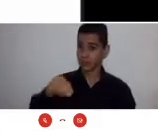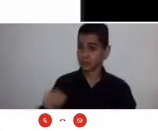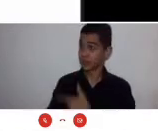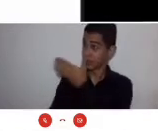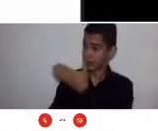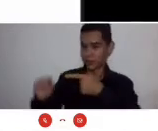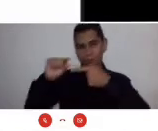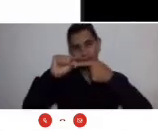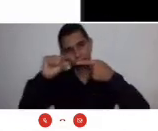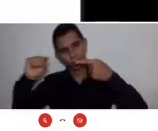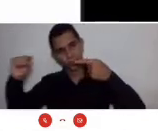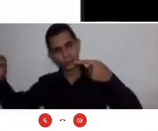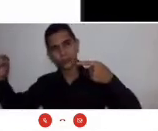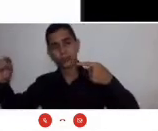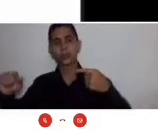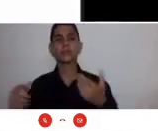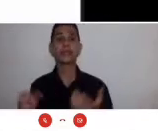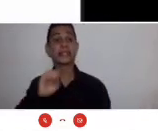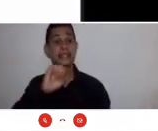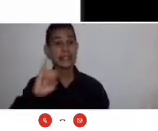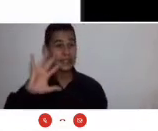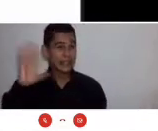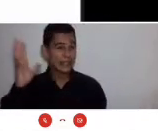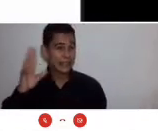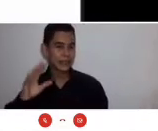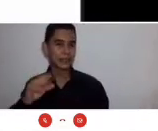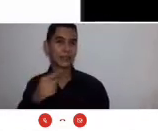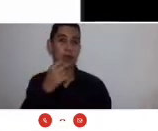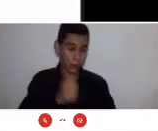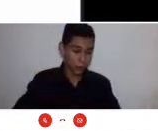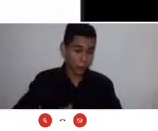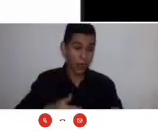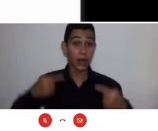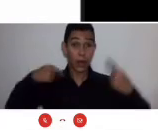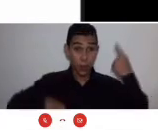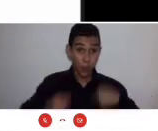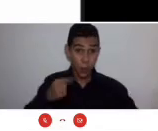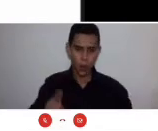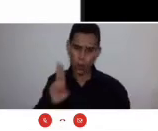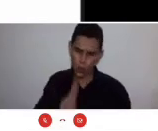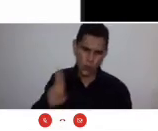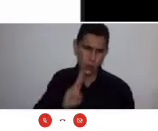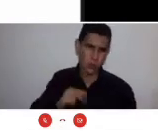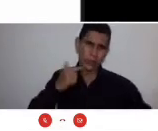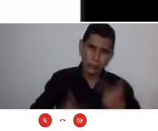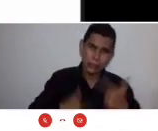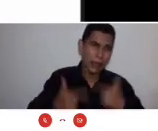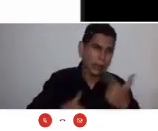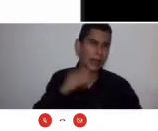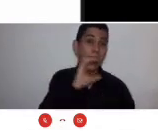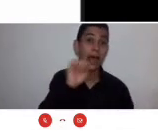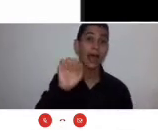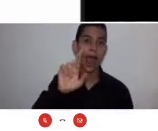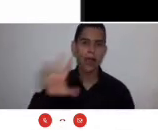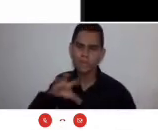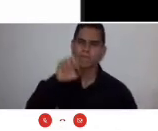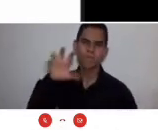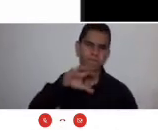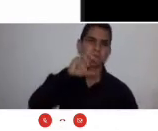significa que o organismo está batalhando para entregar oxigênio para os tecidos. De maneira que,